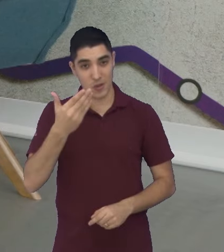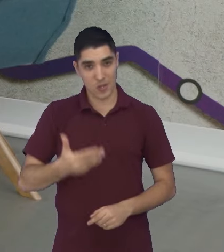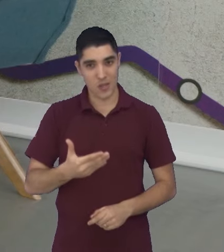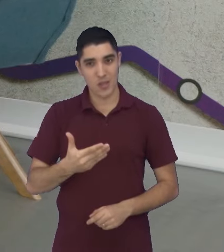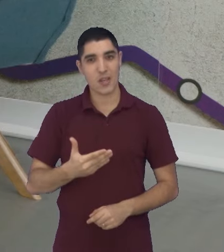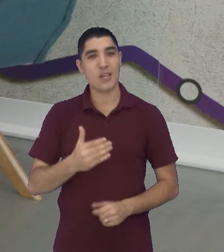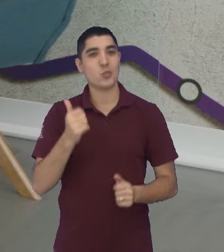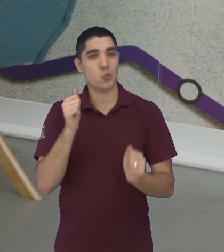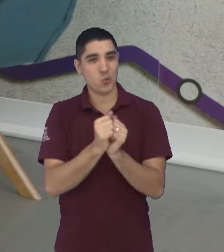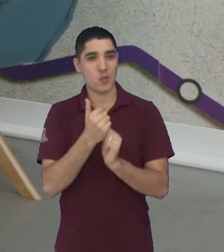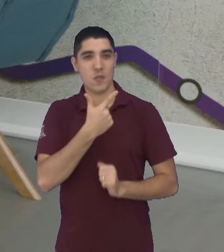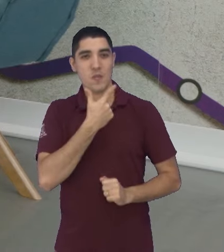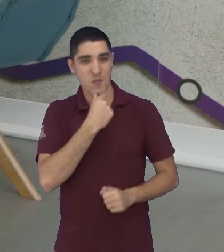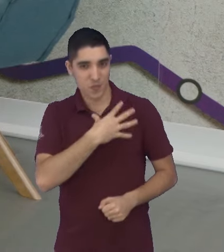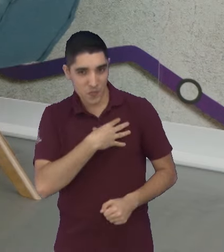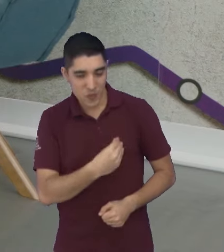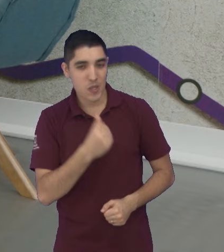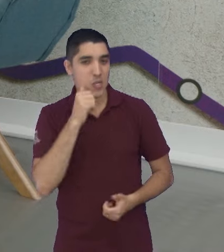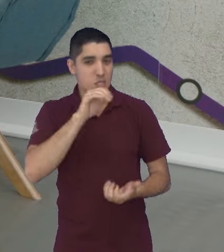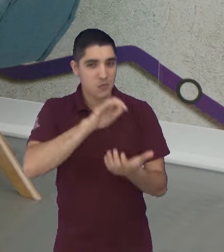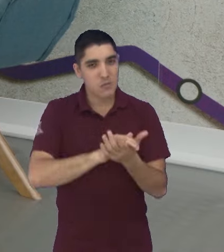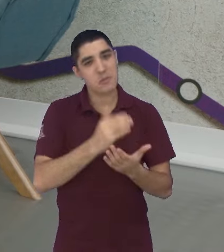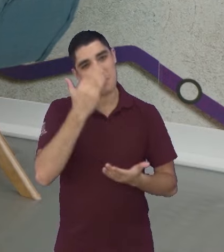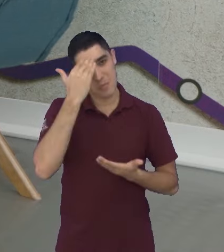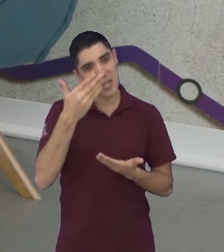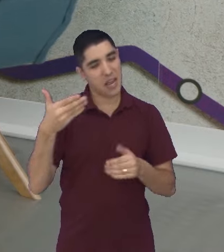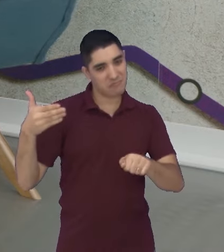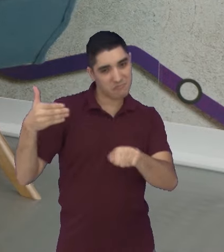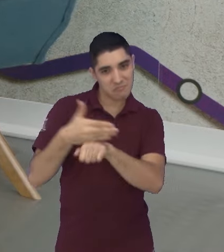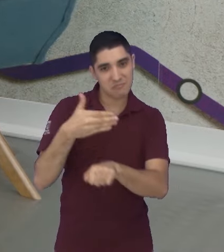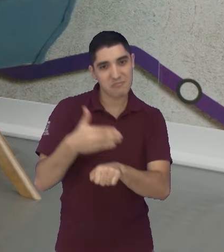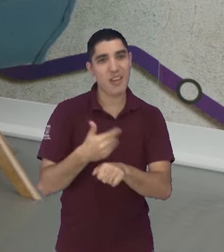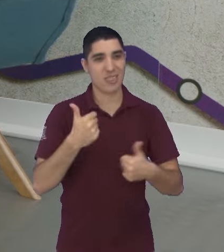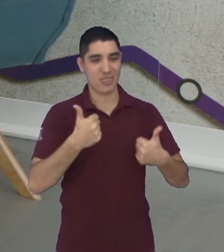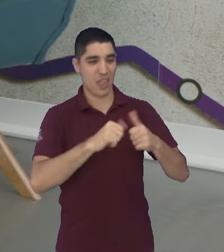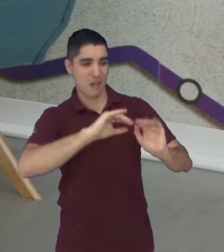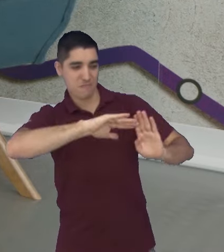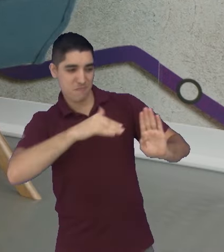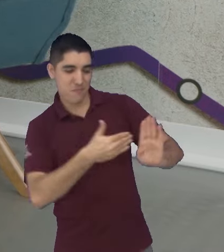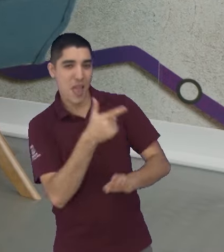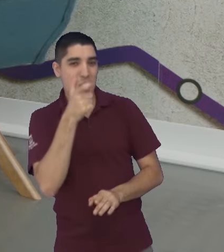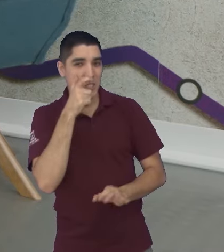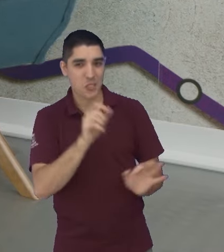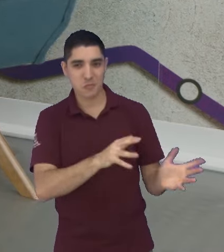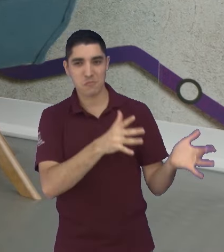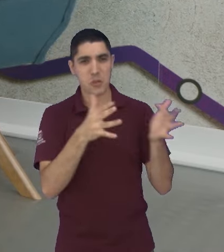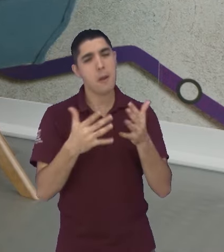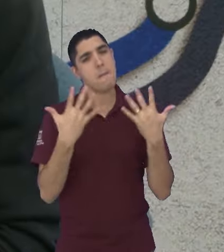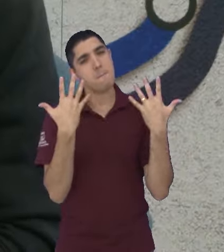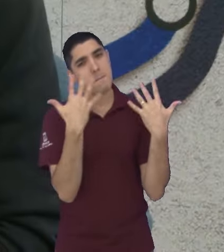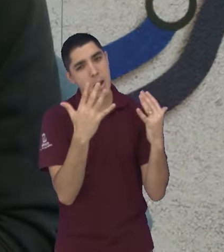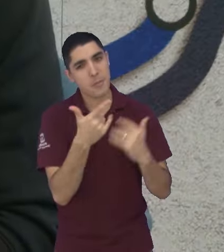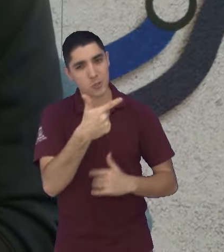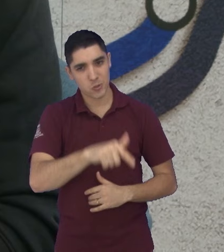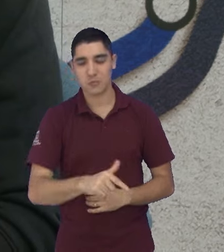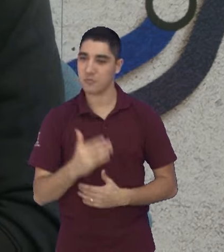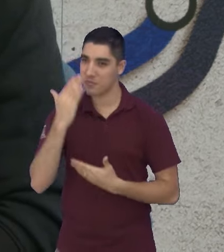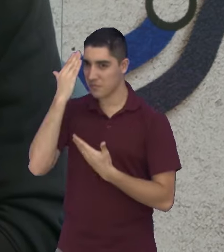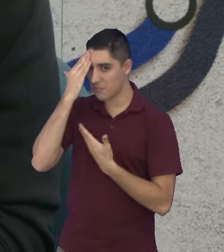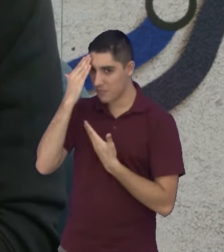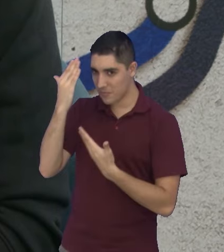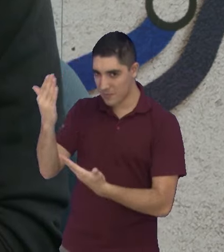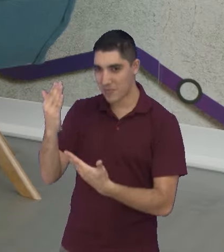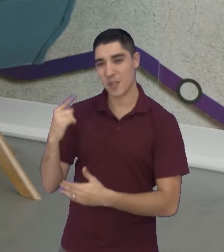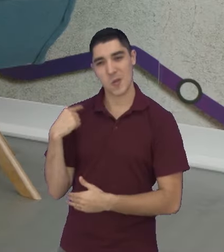com os filhos, esposa. Muito obrigada pela presença delas aqui também. nos bastidores aqui acompanhando o programa. Viu? Parabéns, mais uma vez. Sucesso, viu, na